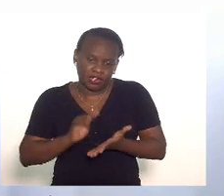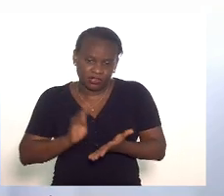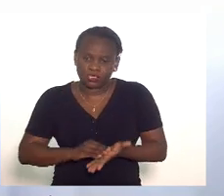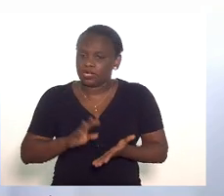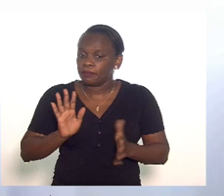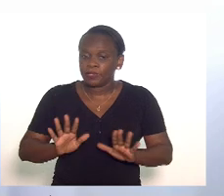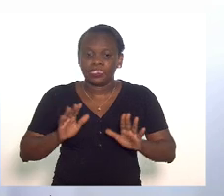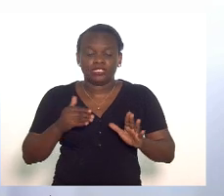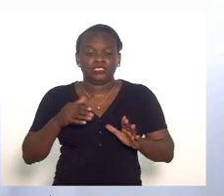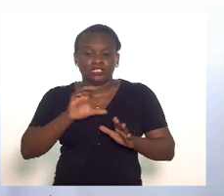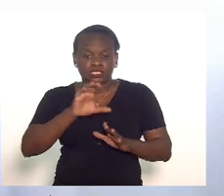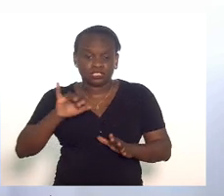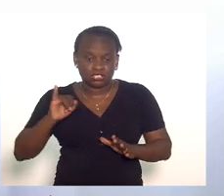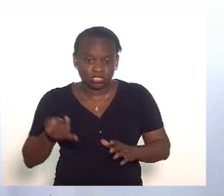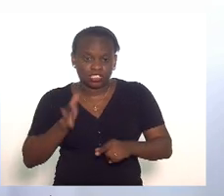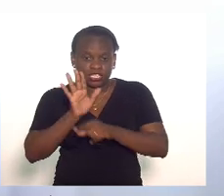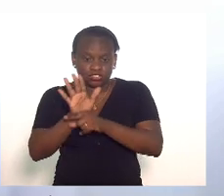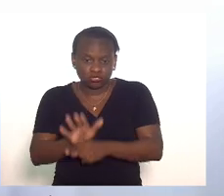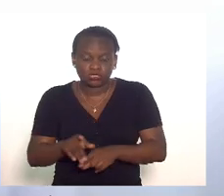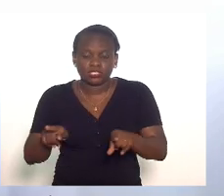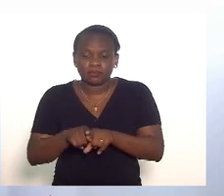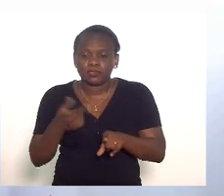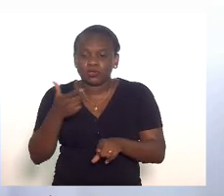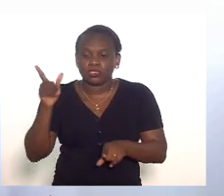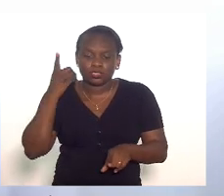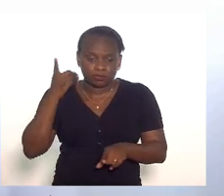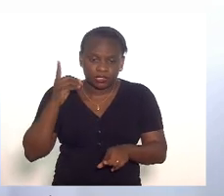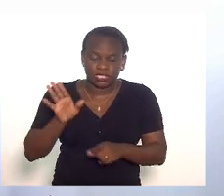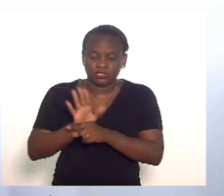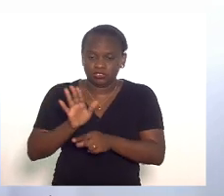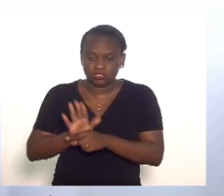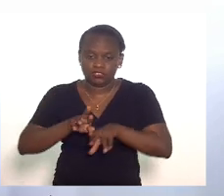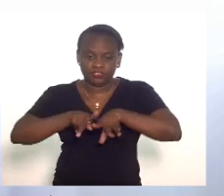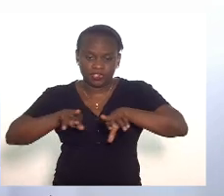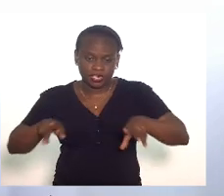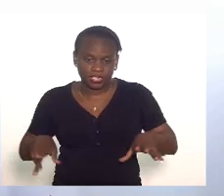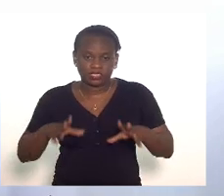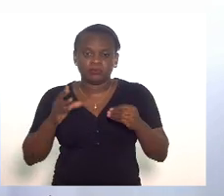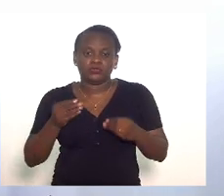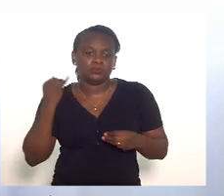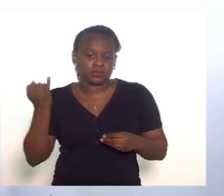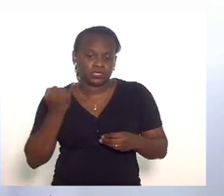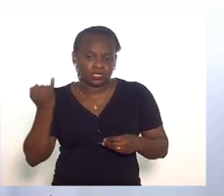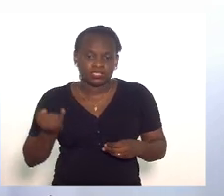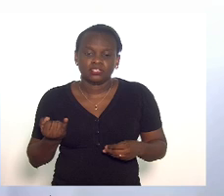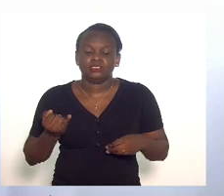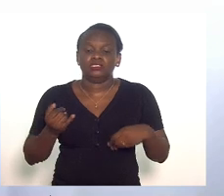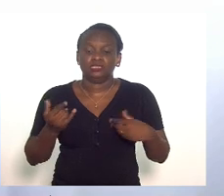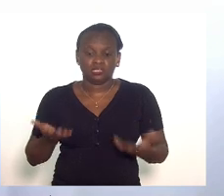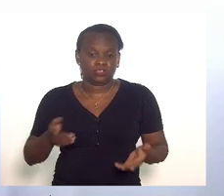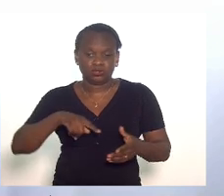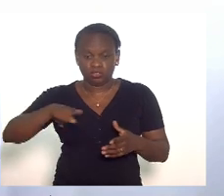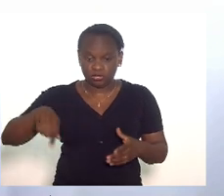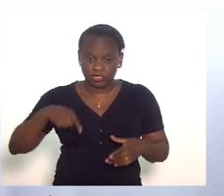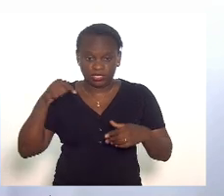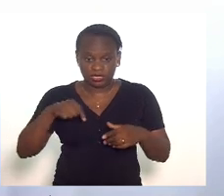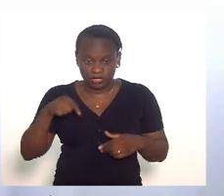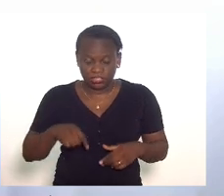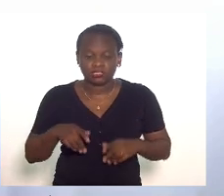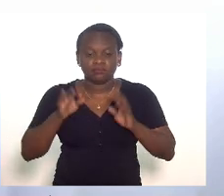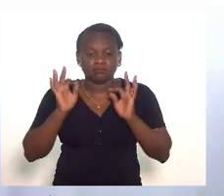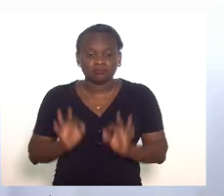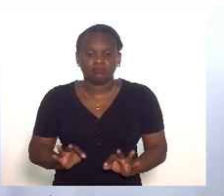contribuições que a CCJ e os demais deputados trouxeram foi de extrema relevância e cabe a nós aqui da